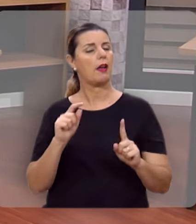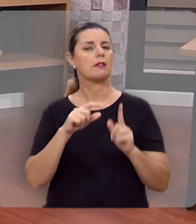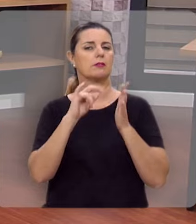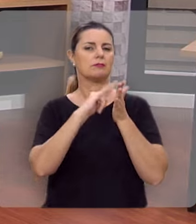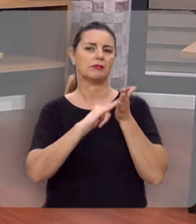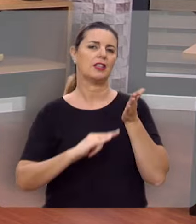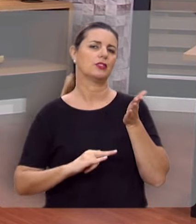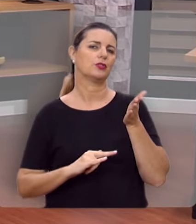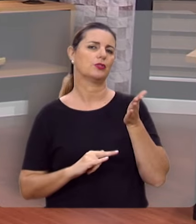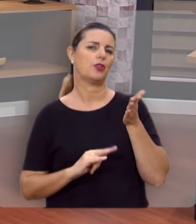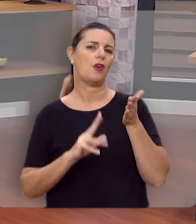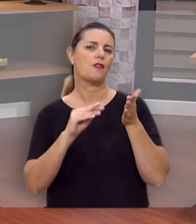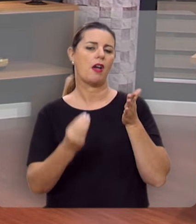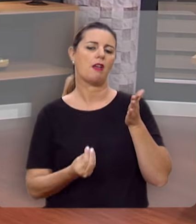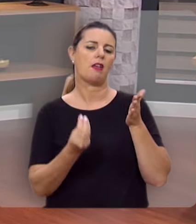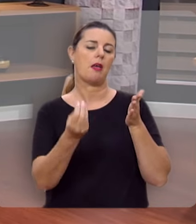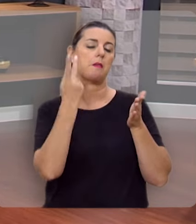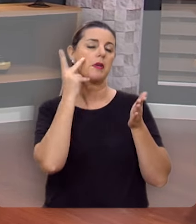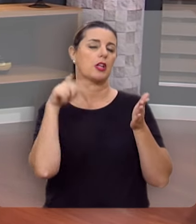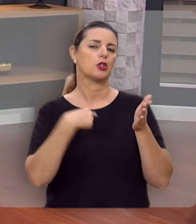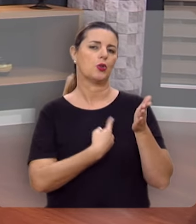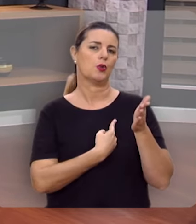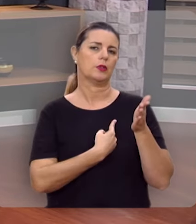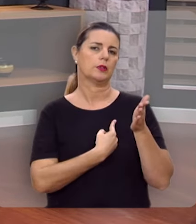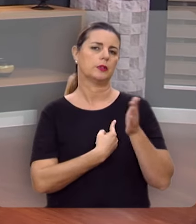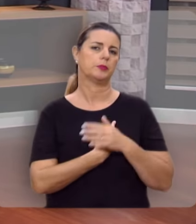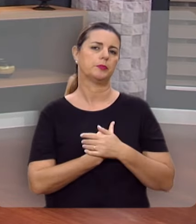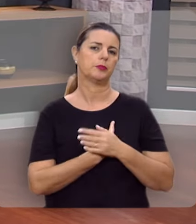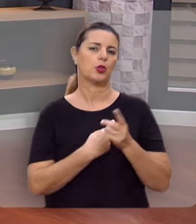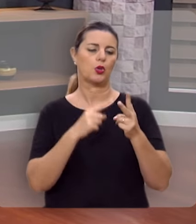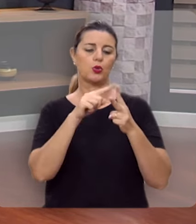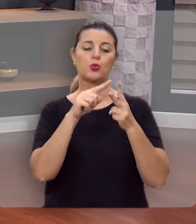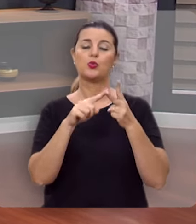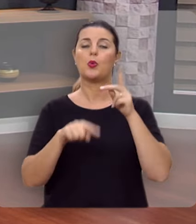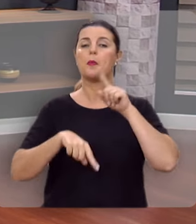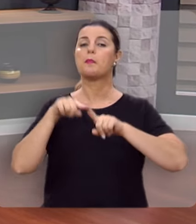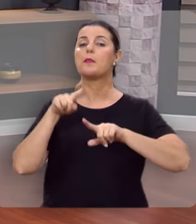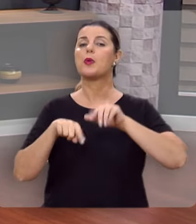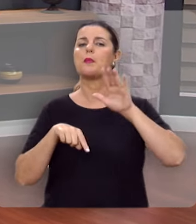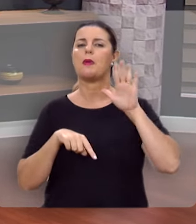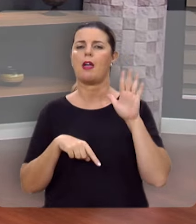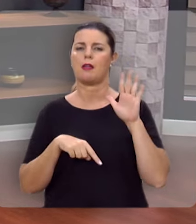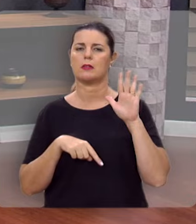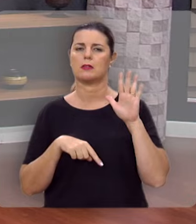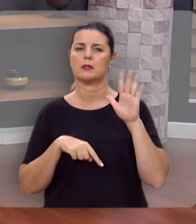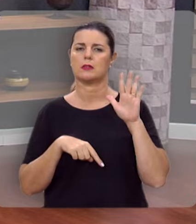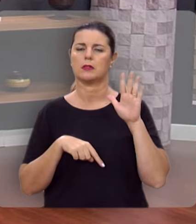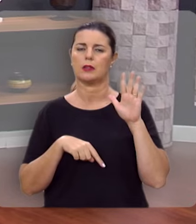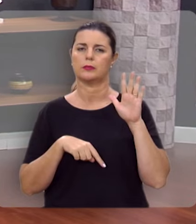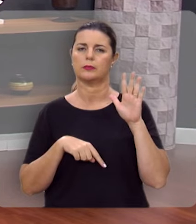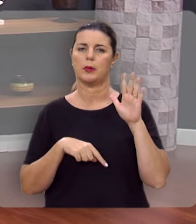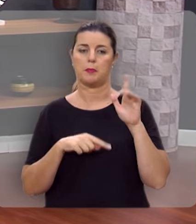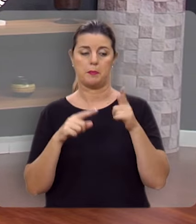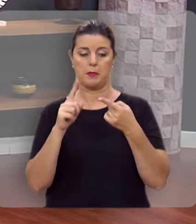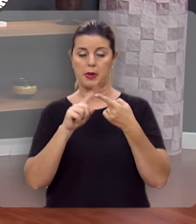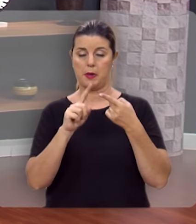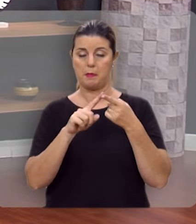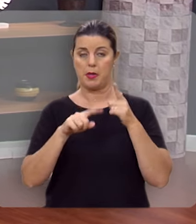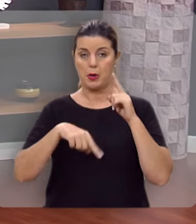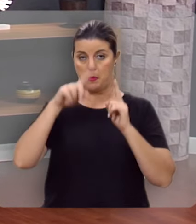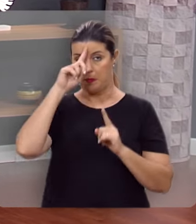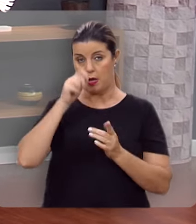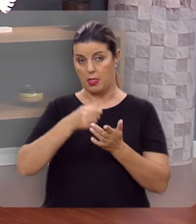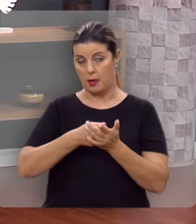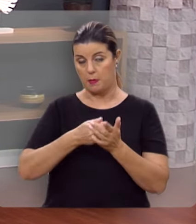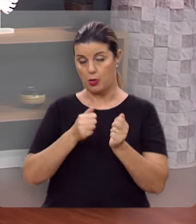Mas esse texto vai trazer pra nós duas promessas, porque esse é o primeiro mandamento com promessa.